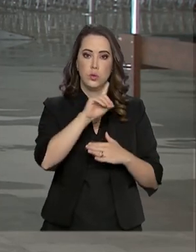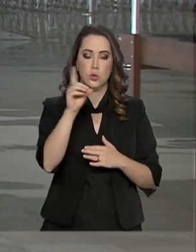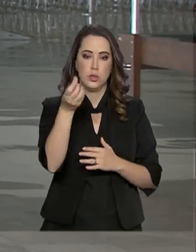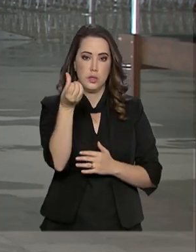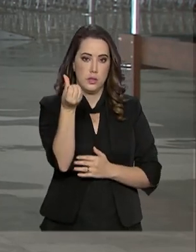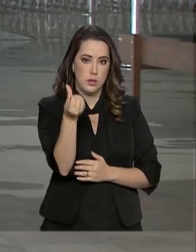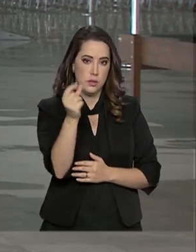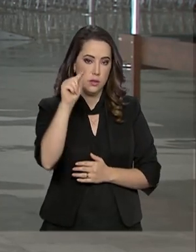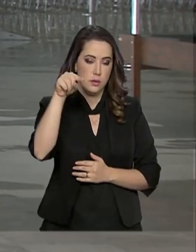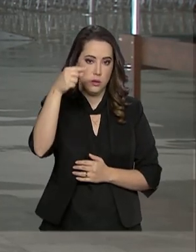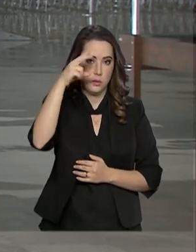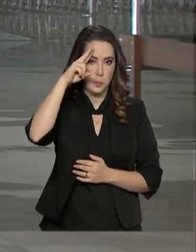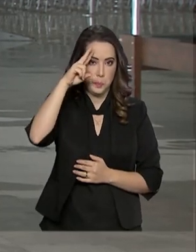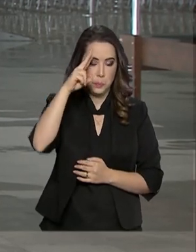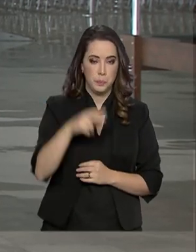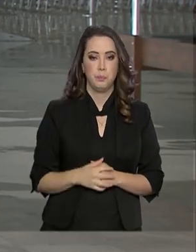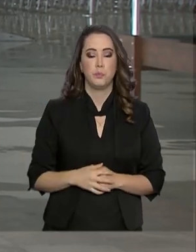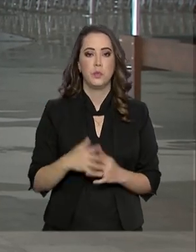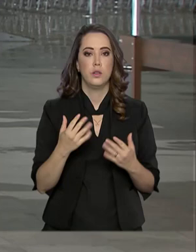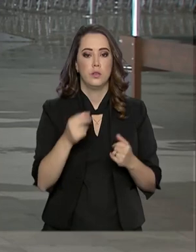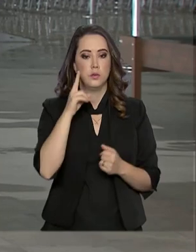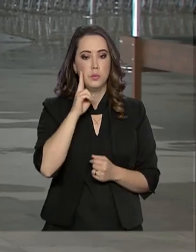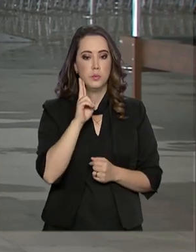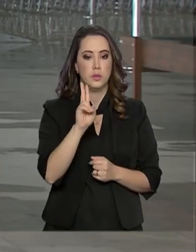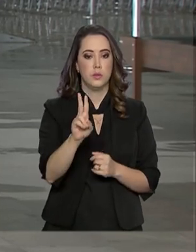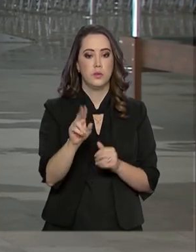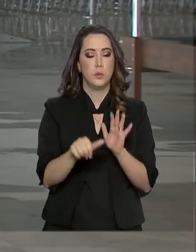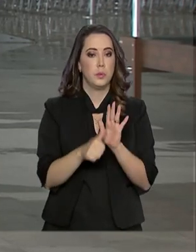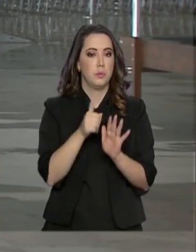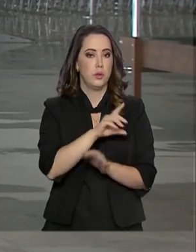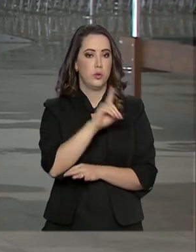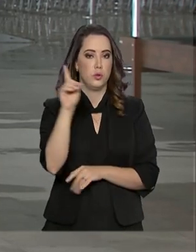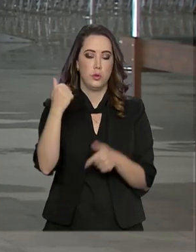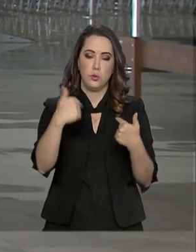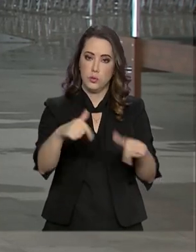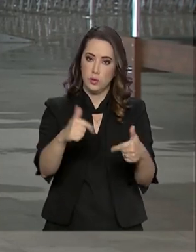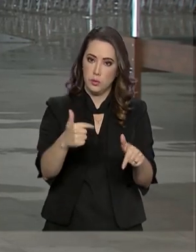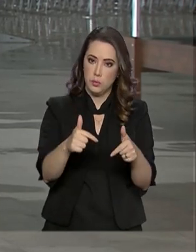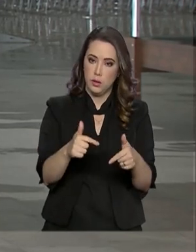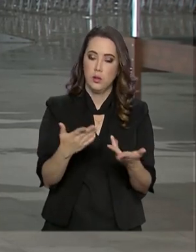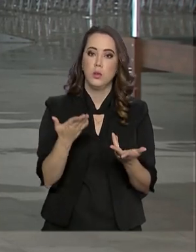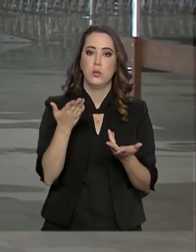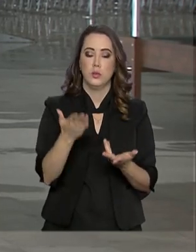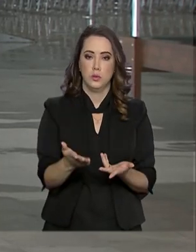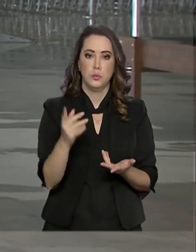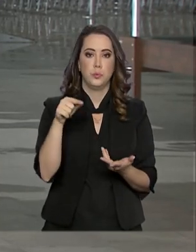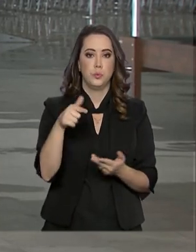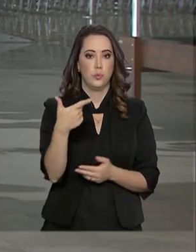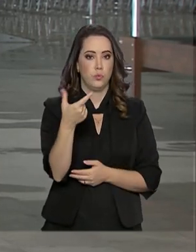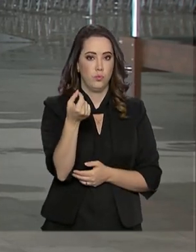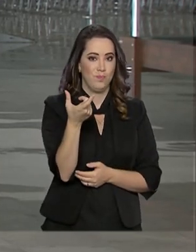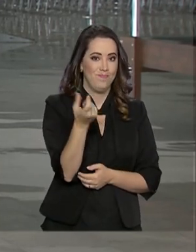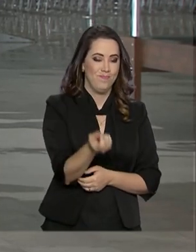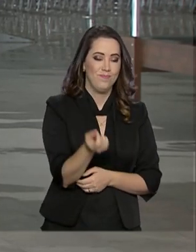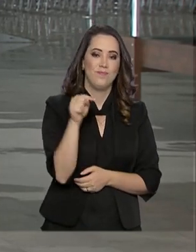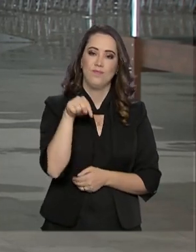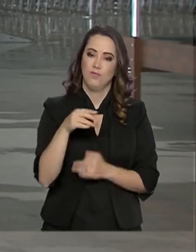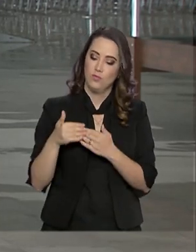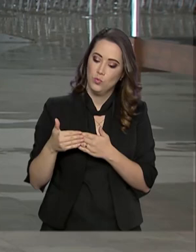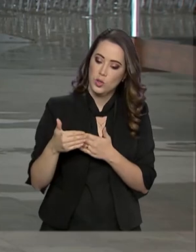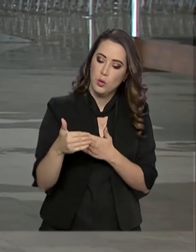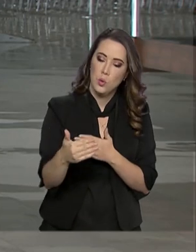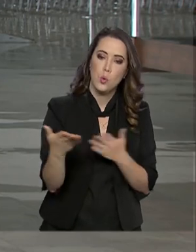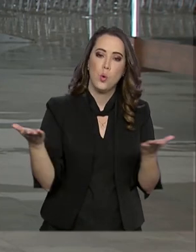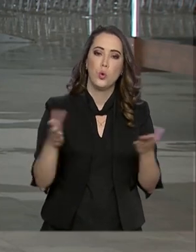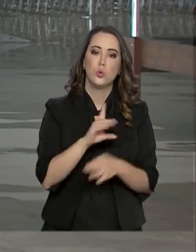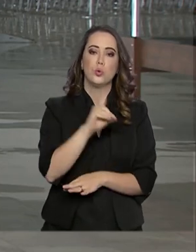6, próxima segunda-feira. Nós vamos acompanhar esse primeiro dia de trabalho do presidente Jair Bolsonaro em 2020 e ao longo da